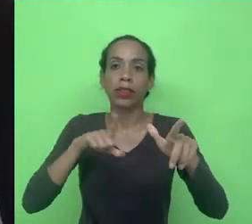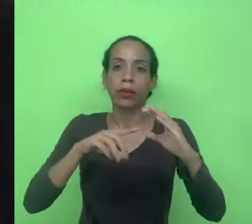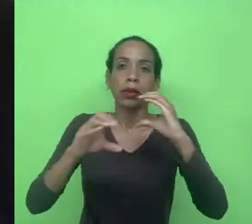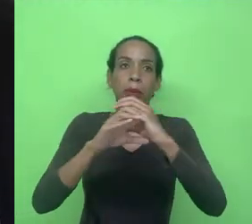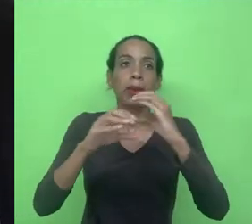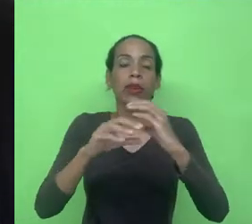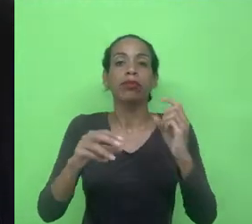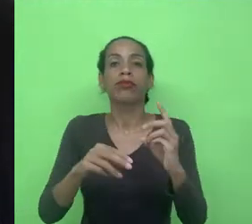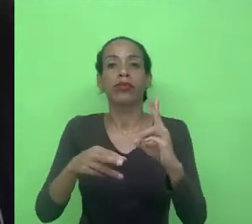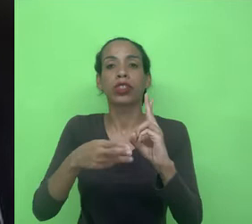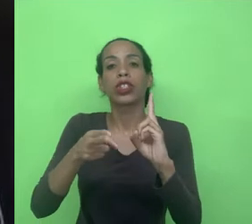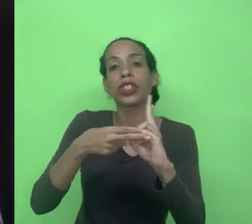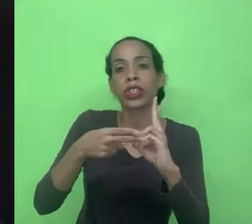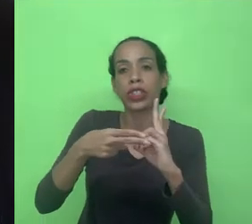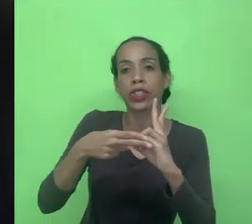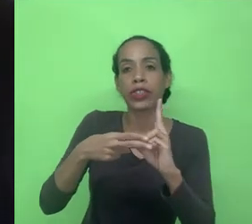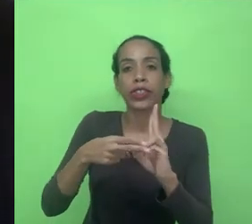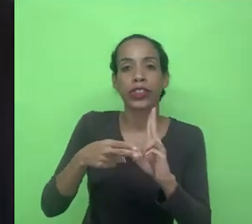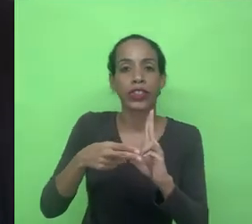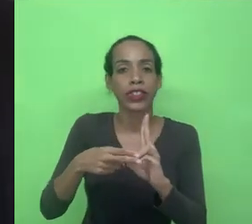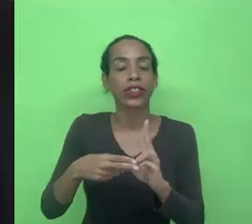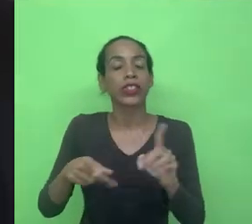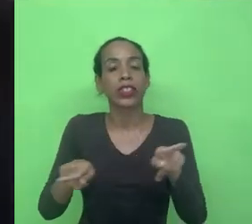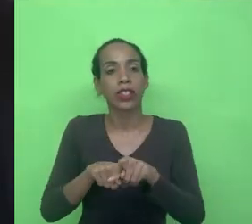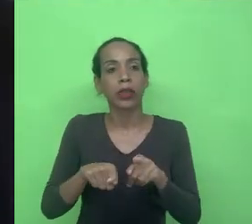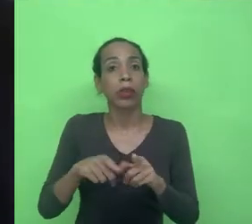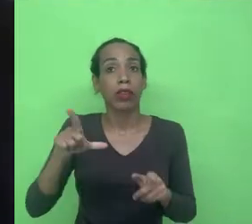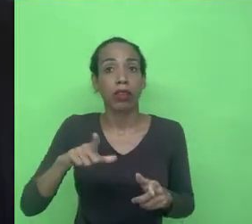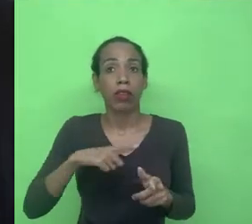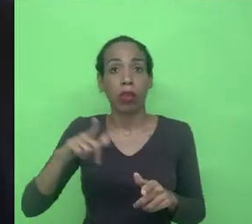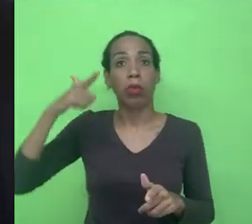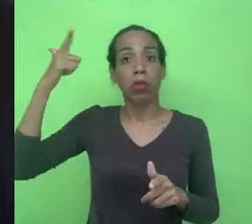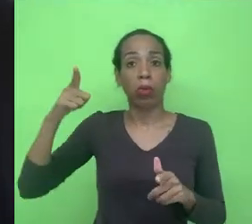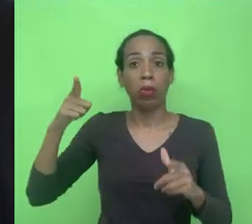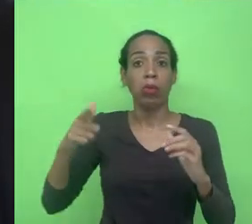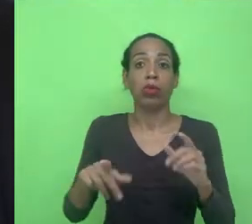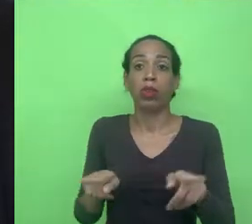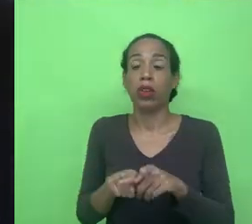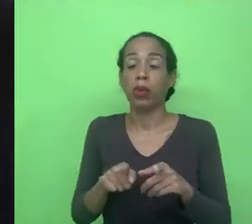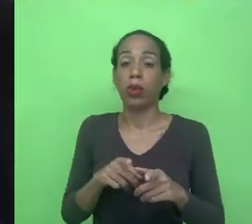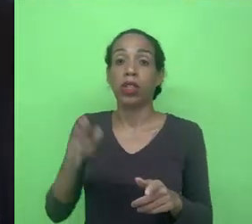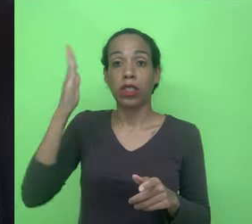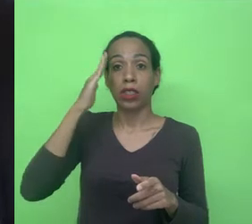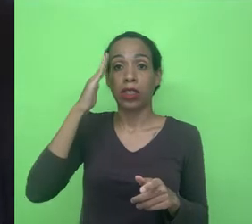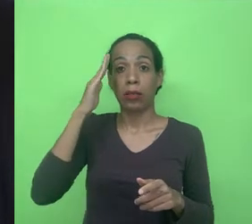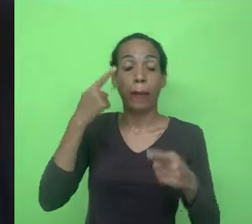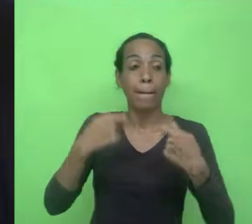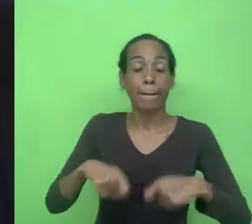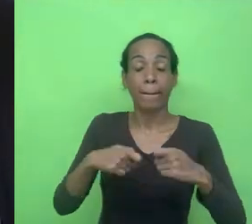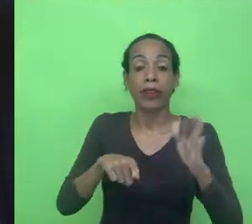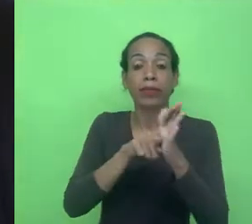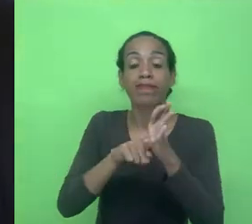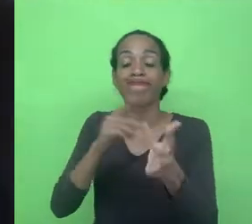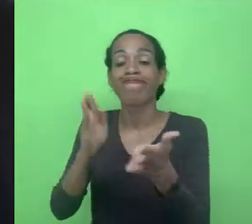então você já vai ter outra operacionalização do conceito porque a comunidade indígena ela tem que buscar a sua independência a sua